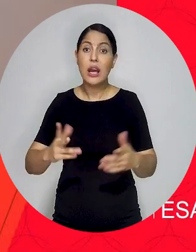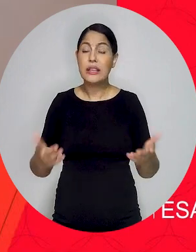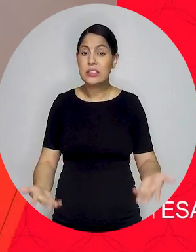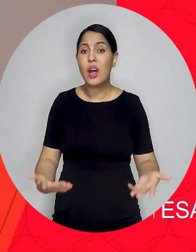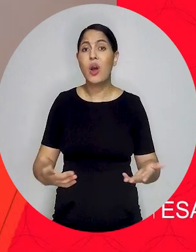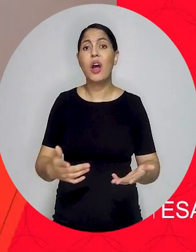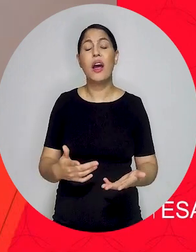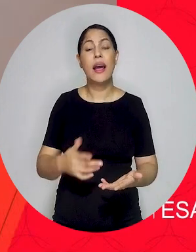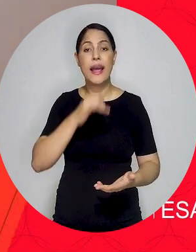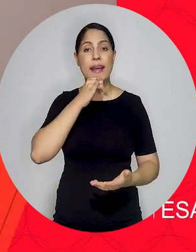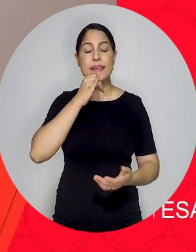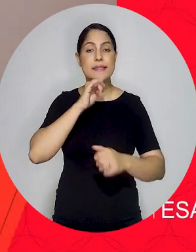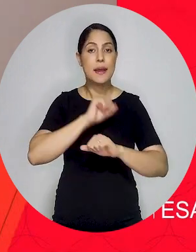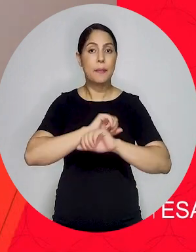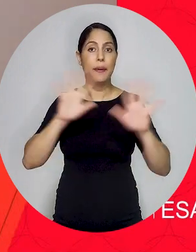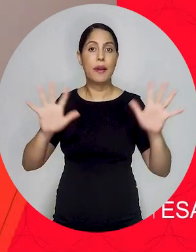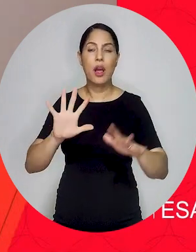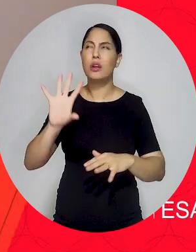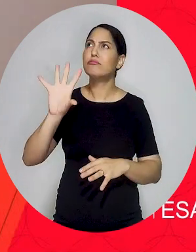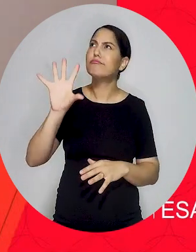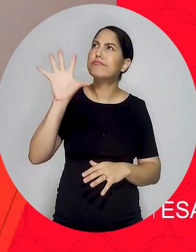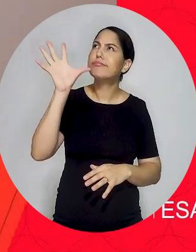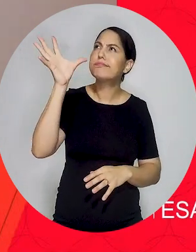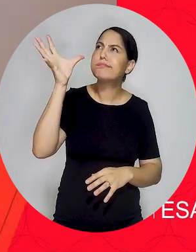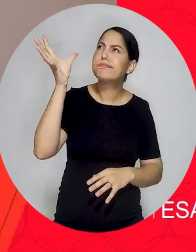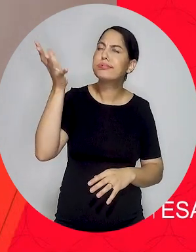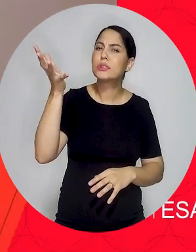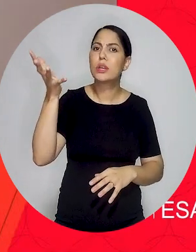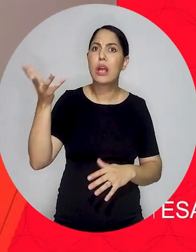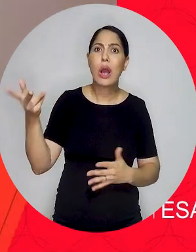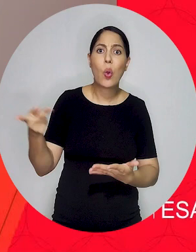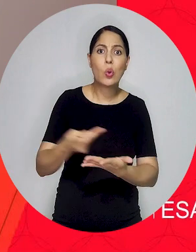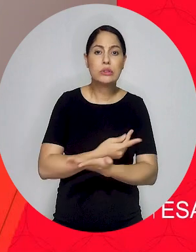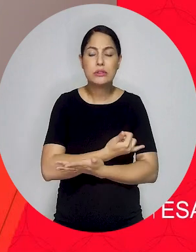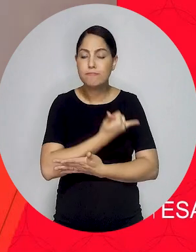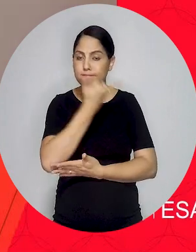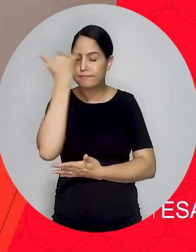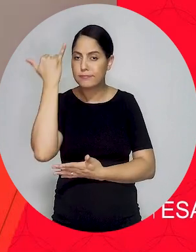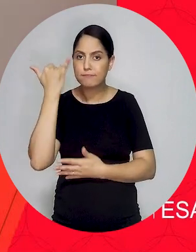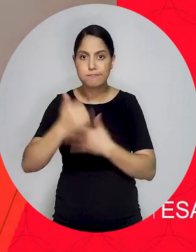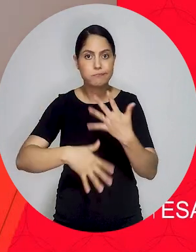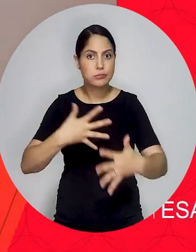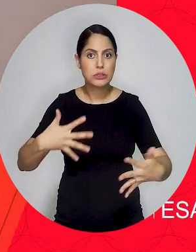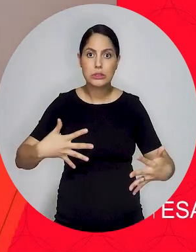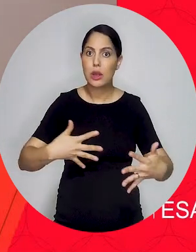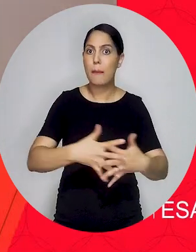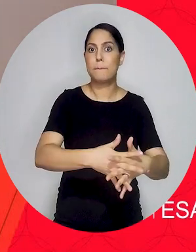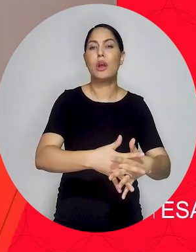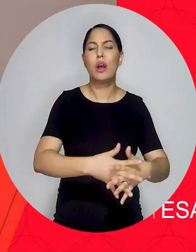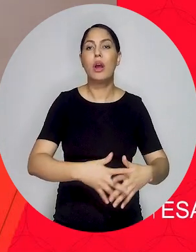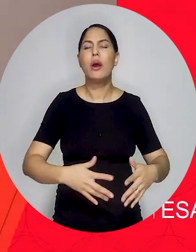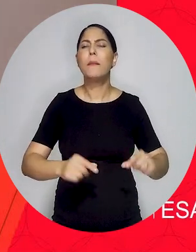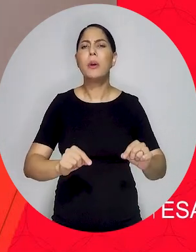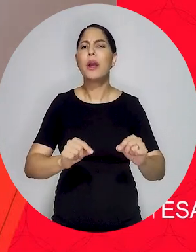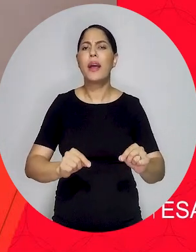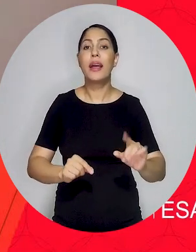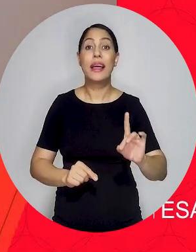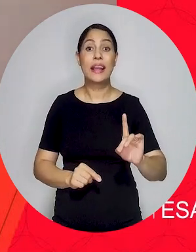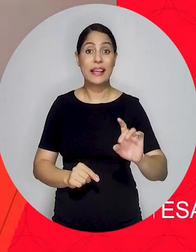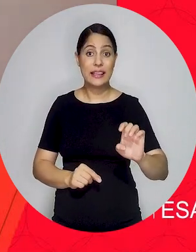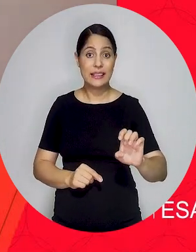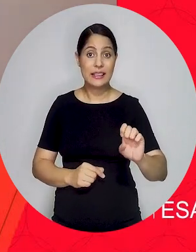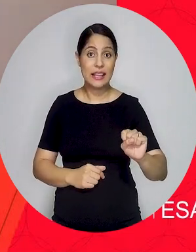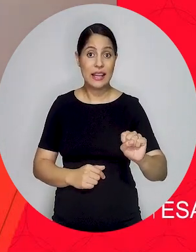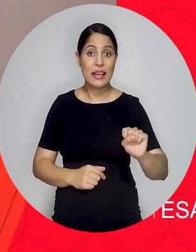por fenômenos, seja da esfera hidrológica, fenômenos de ordem natural que geram desastres e aqui é importante